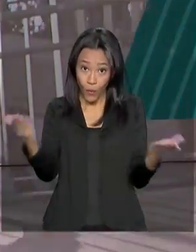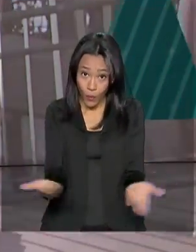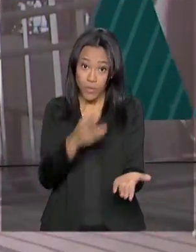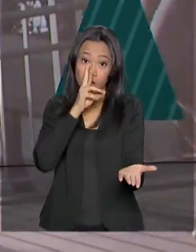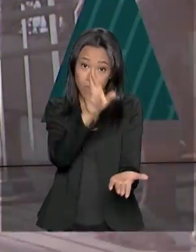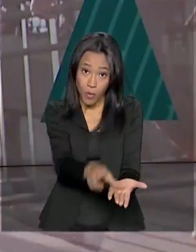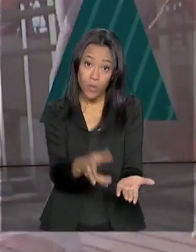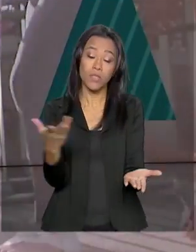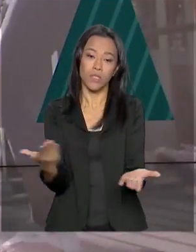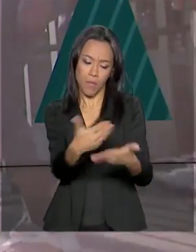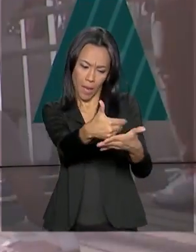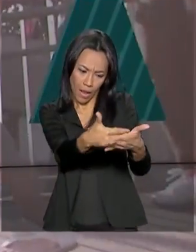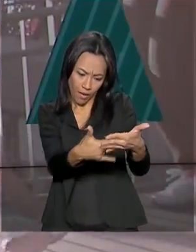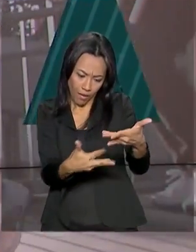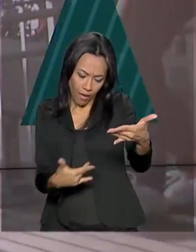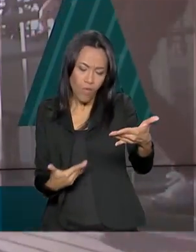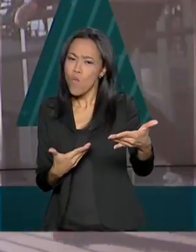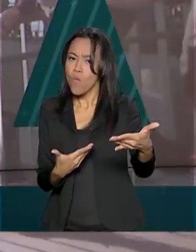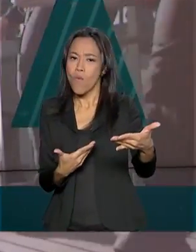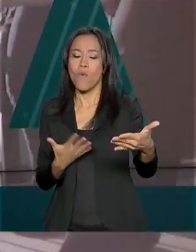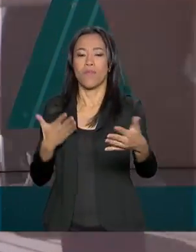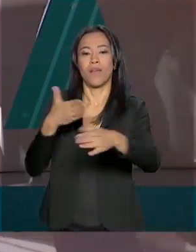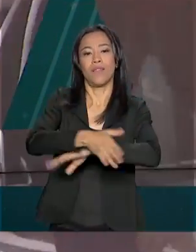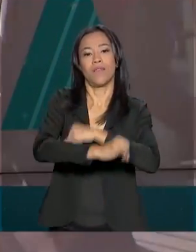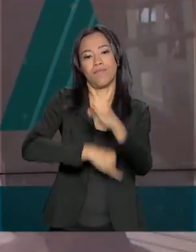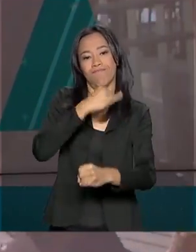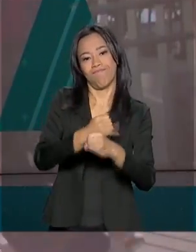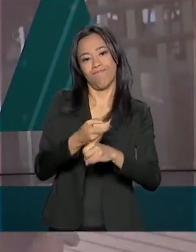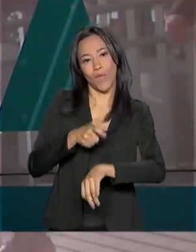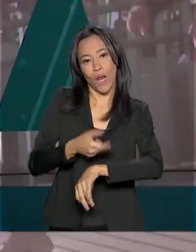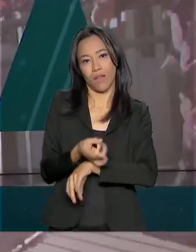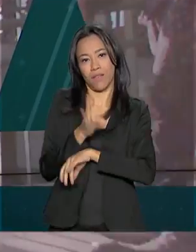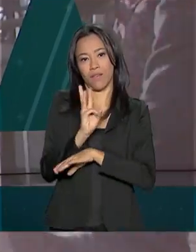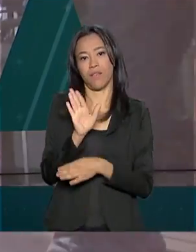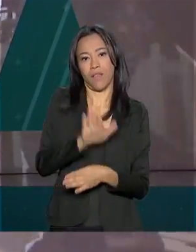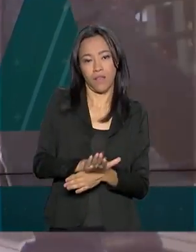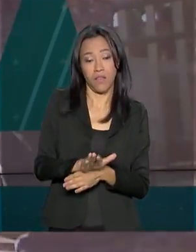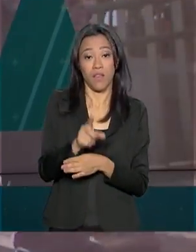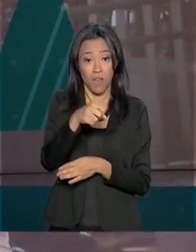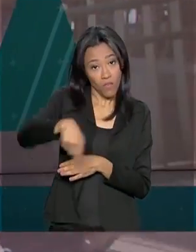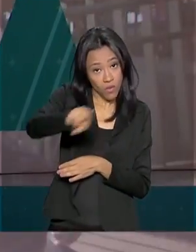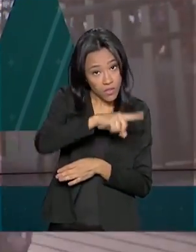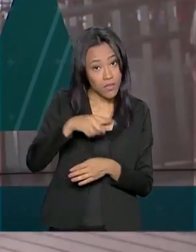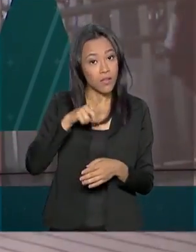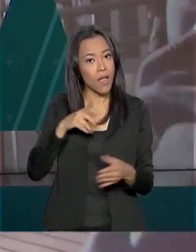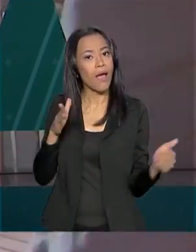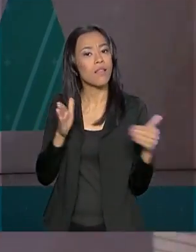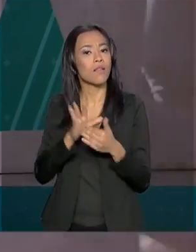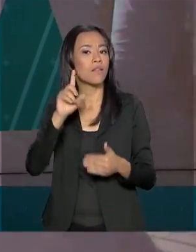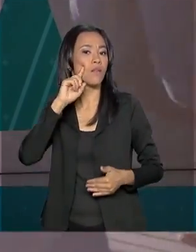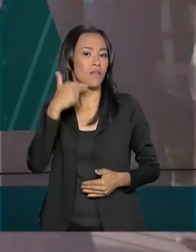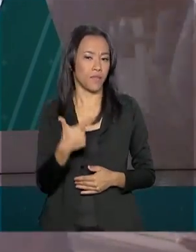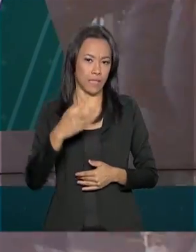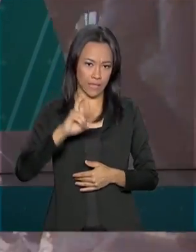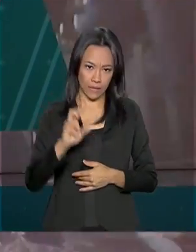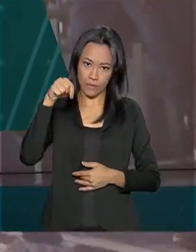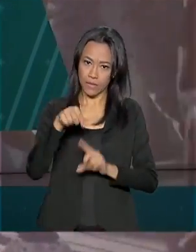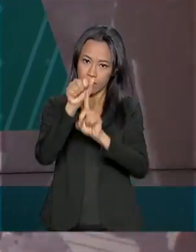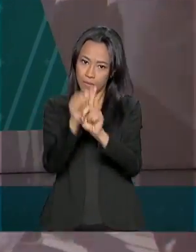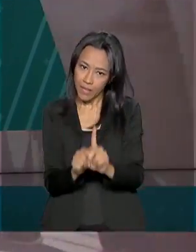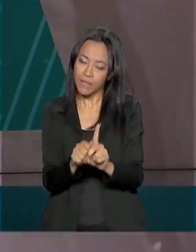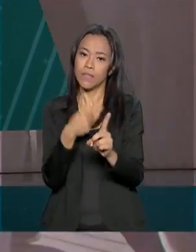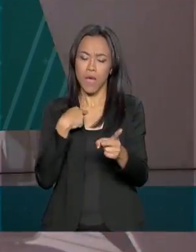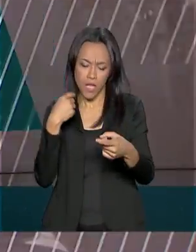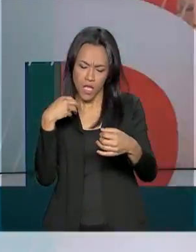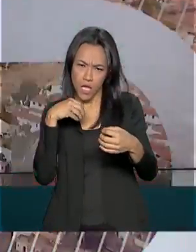candidatos contemplados vai estar no site do programa a partir das 3 da tarde. Os estudantes terão até o dia 25 deste mês para confirmar